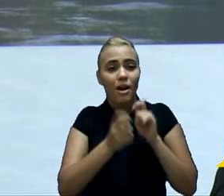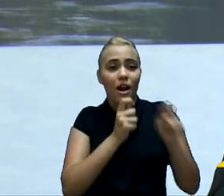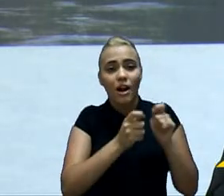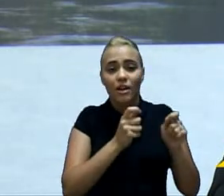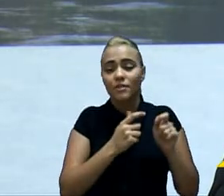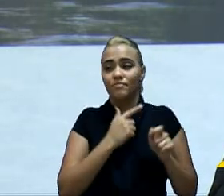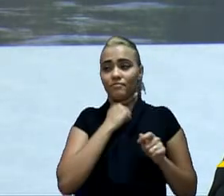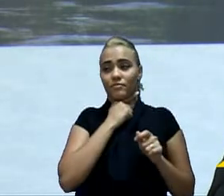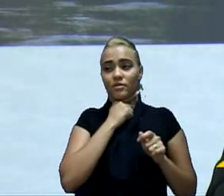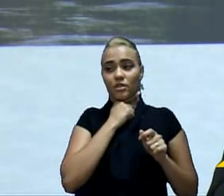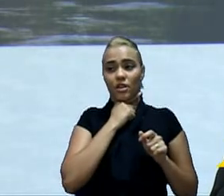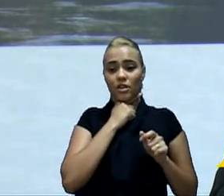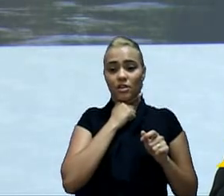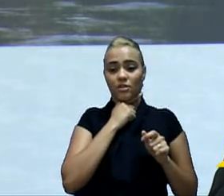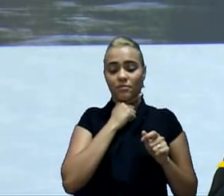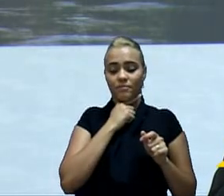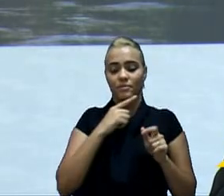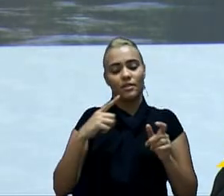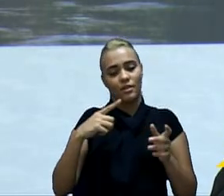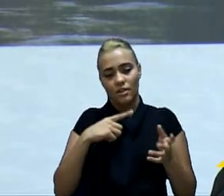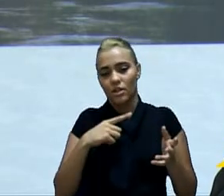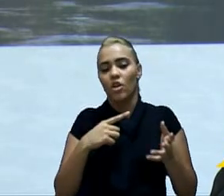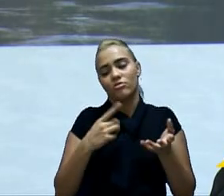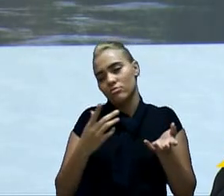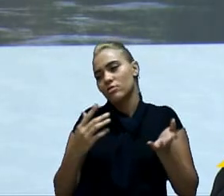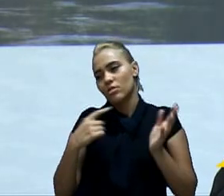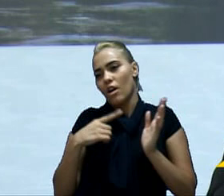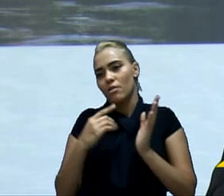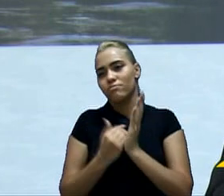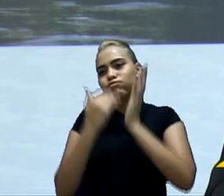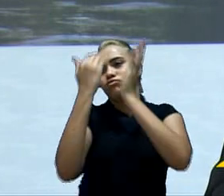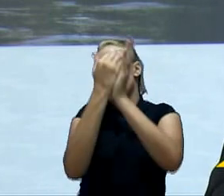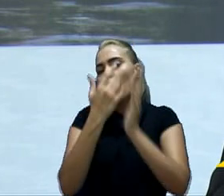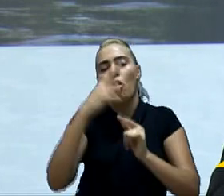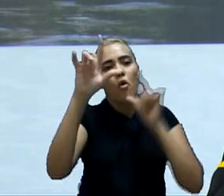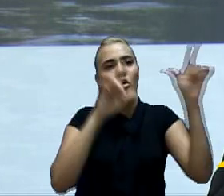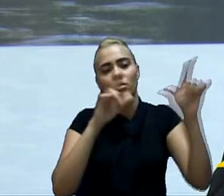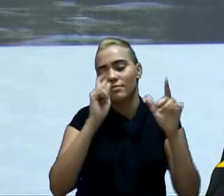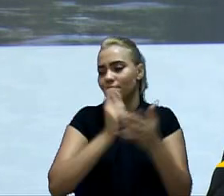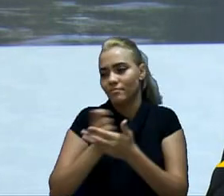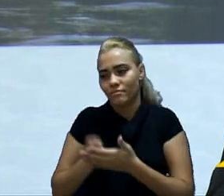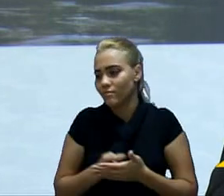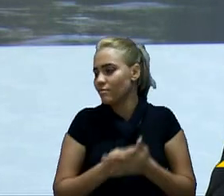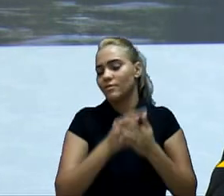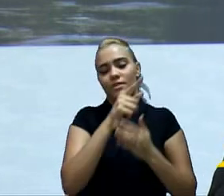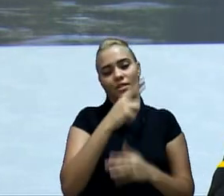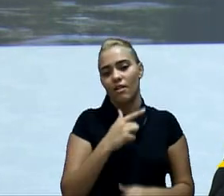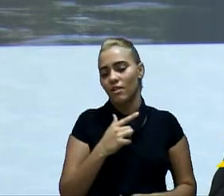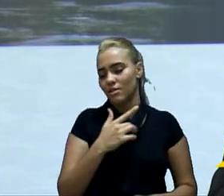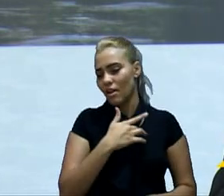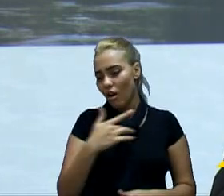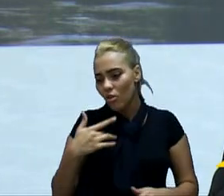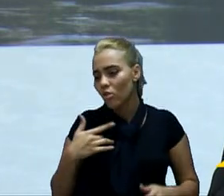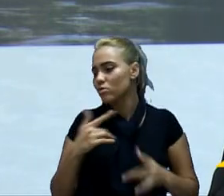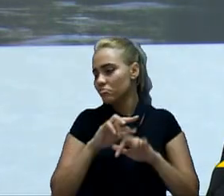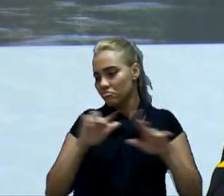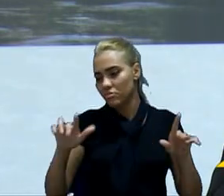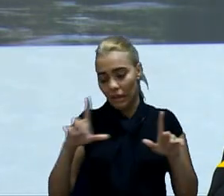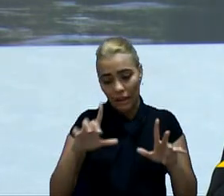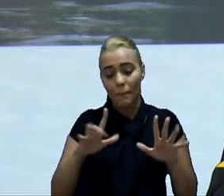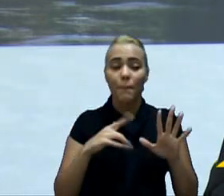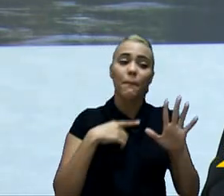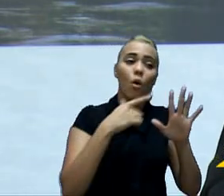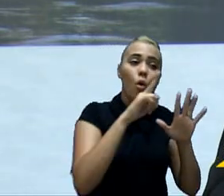sem laço financeiro. Naturalmente, nós recebemos outras despesas que passaram como restos, mas que tinham laço financeiro